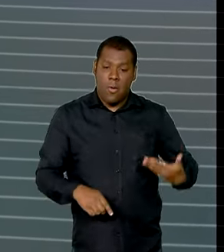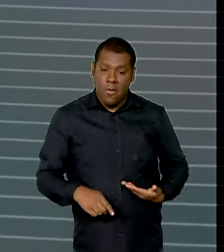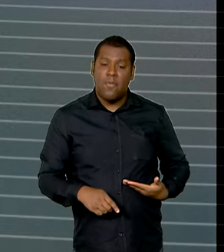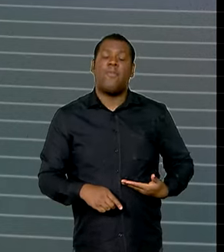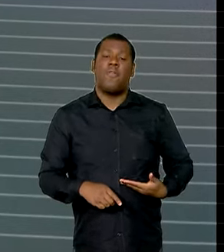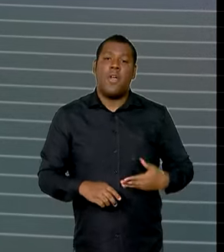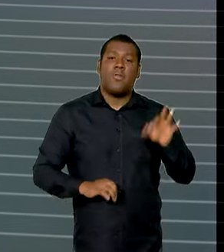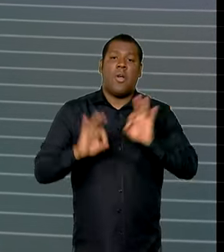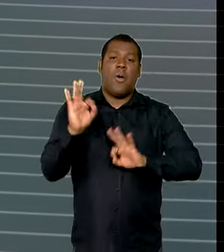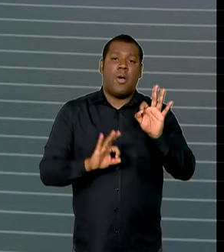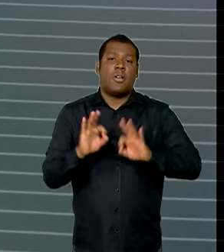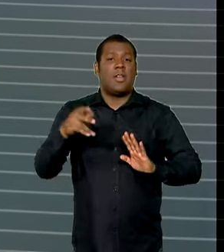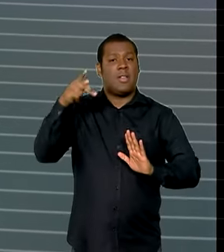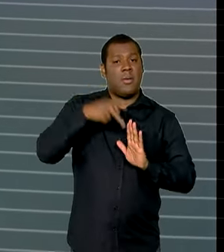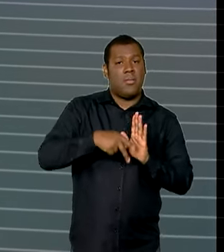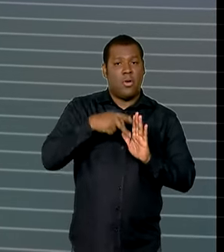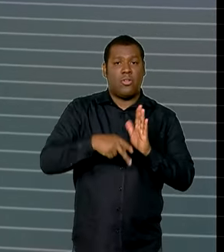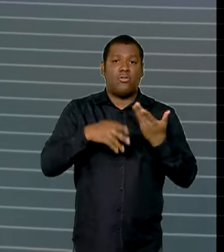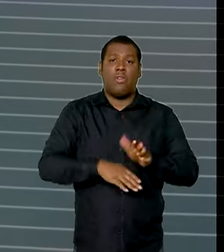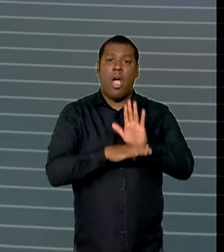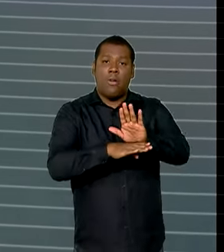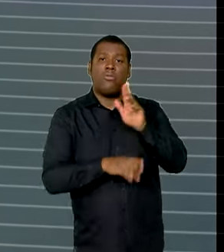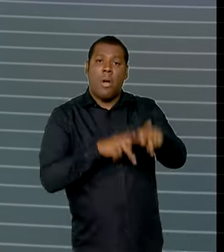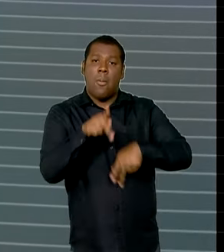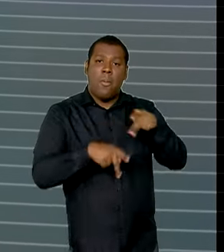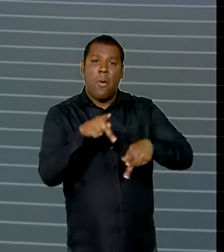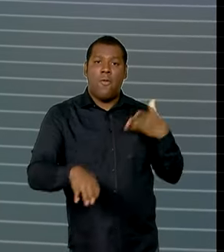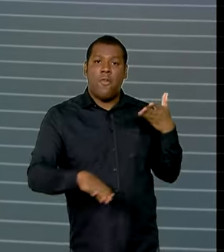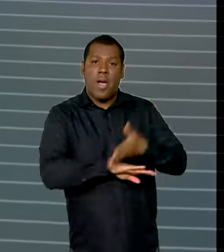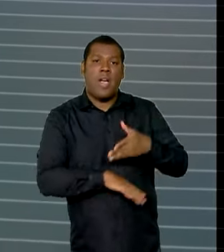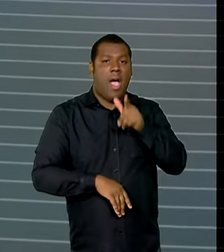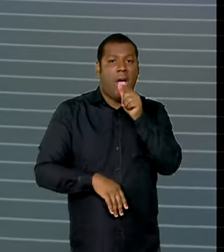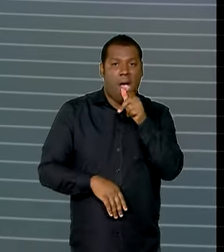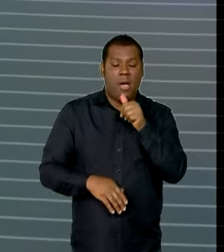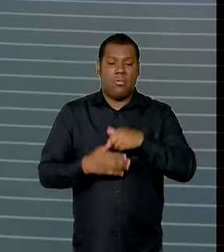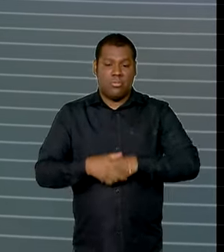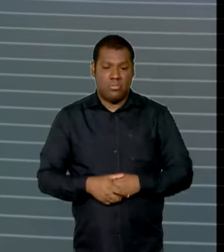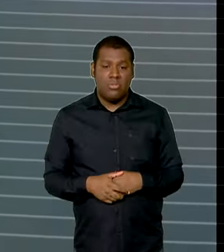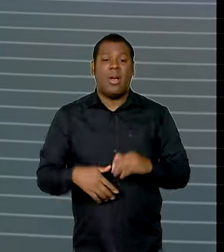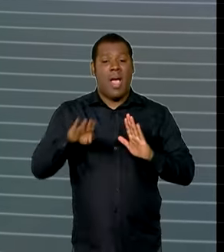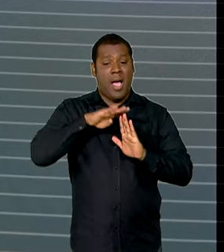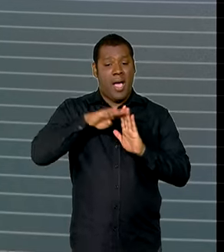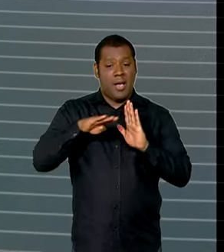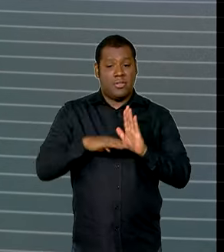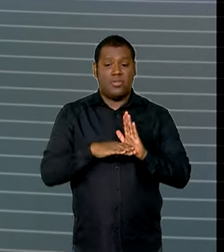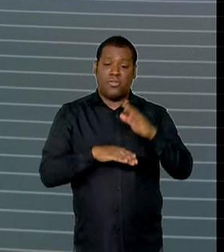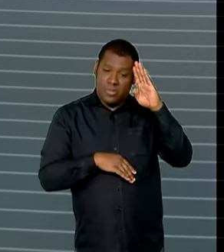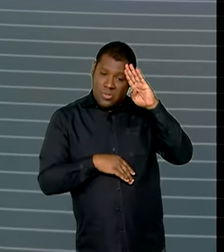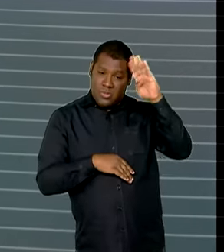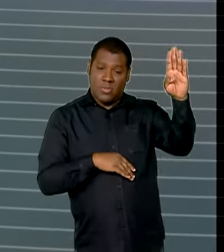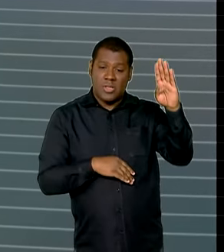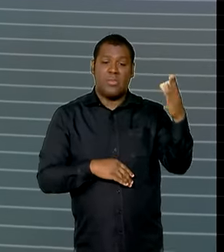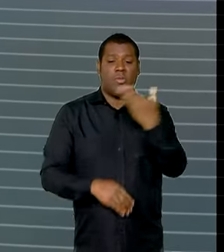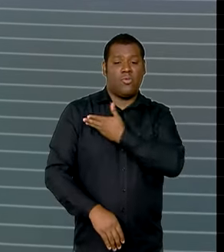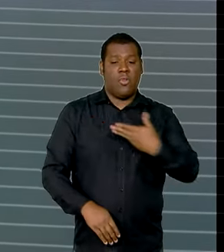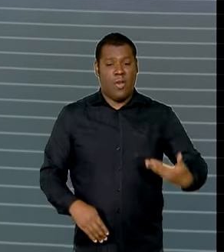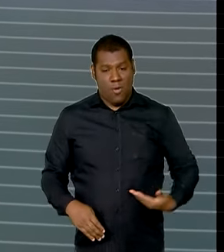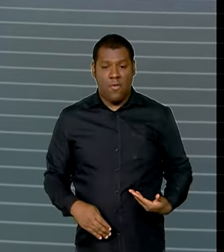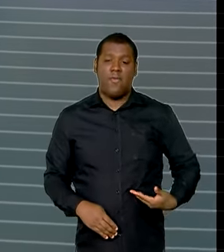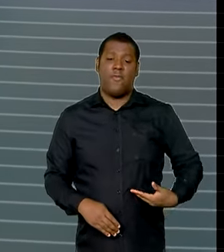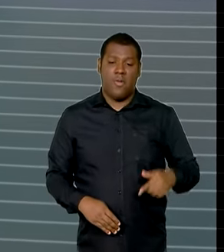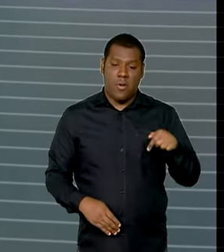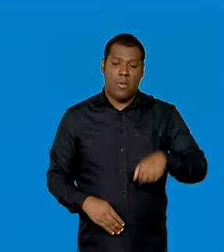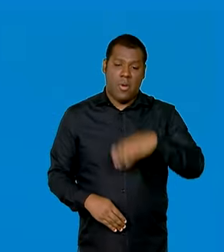iniciativa que coloca esse recurso tão importante na agenda de prioridades de todos os governos do